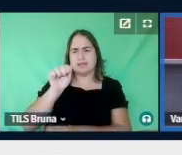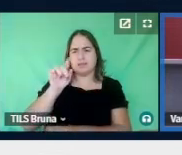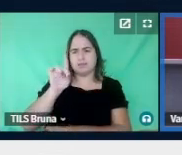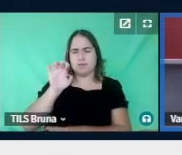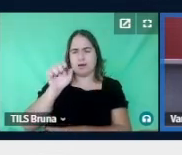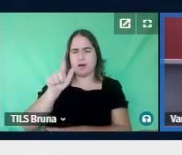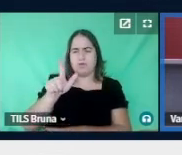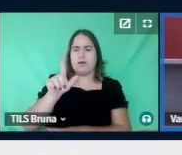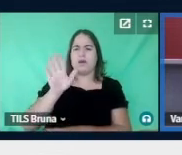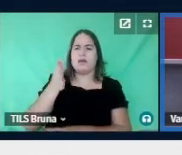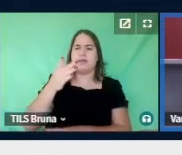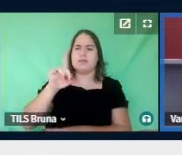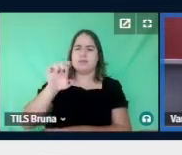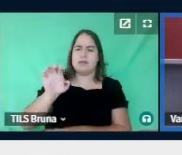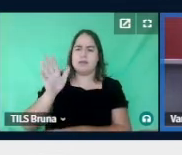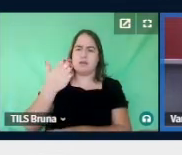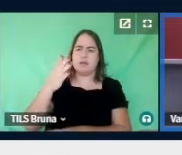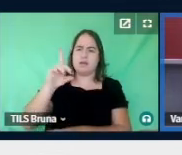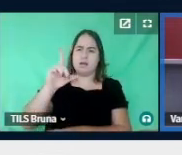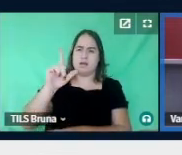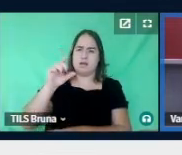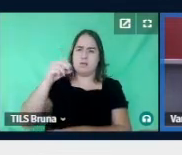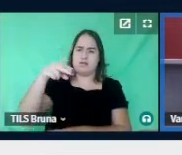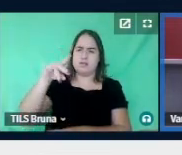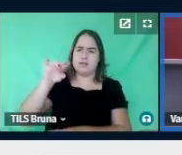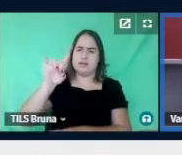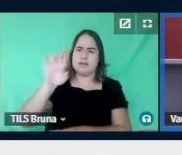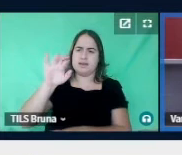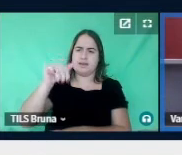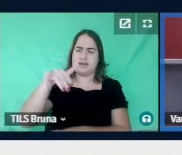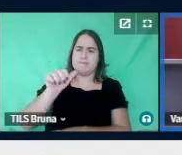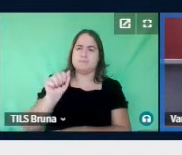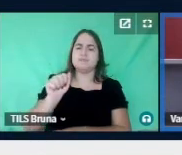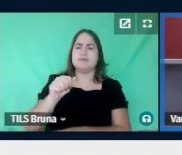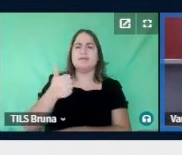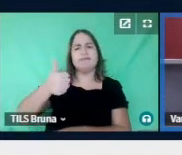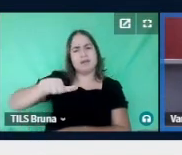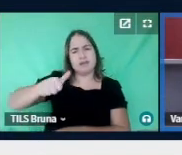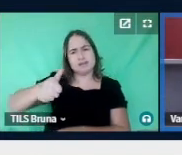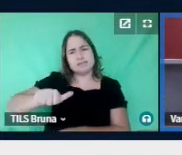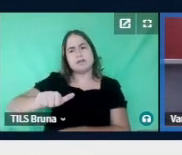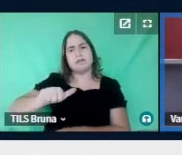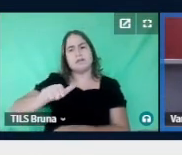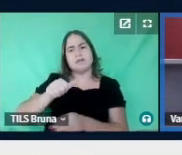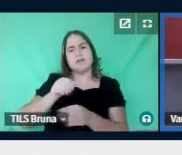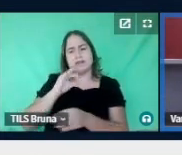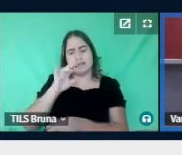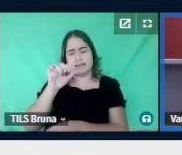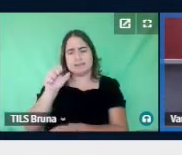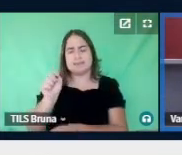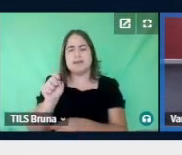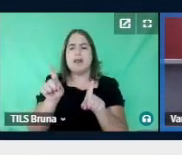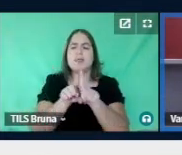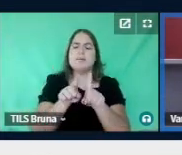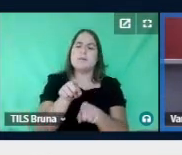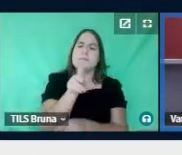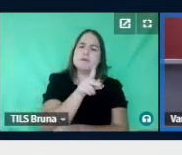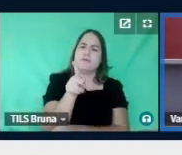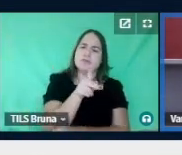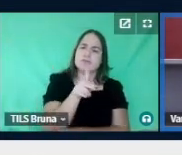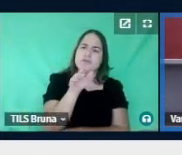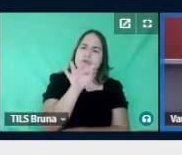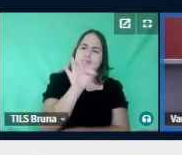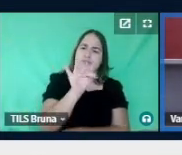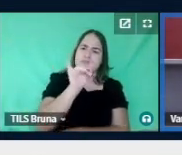avaliação após a apresentação da Cristiane. Muito obrigada, Juliana. E também ao professor Fidel Armando